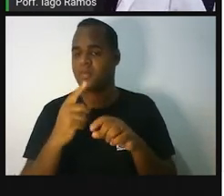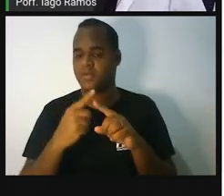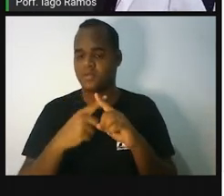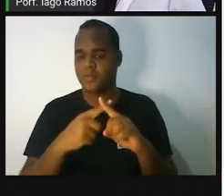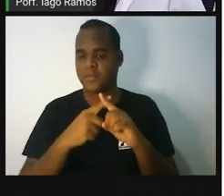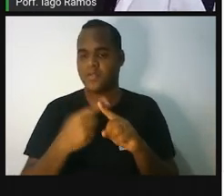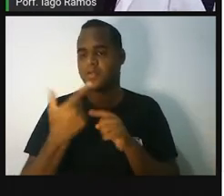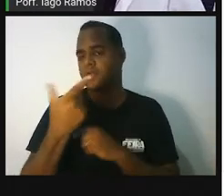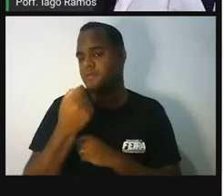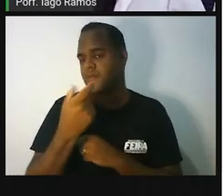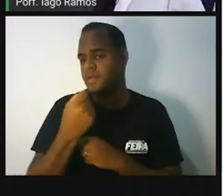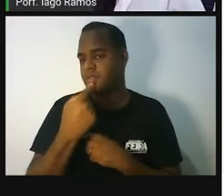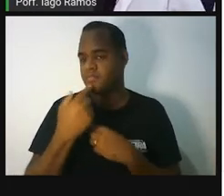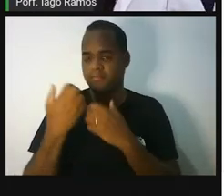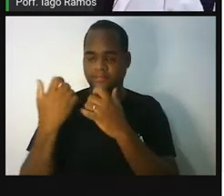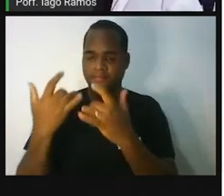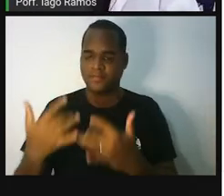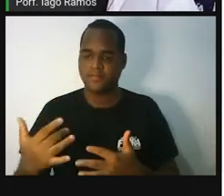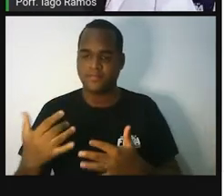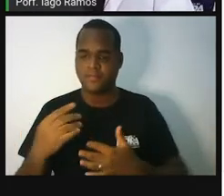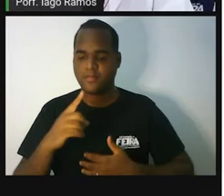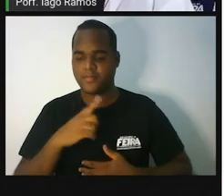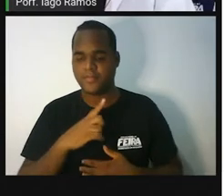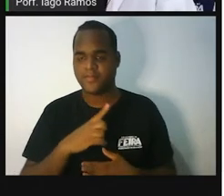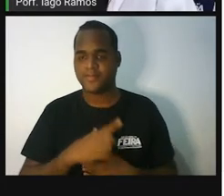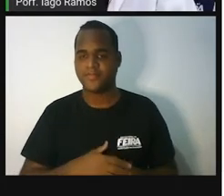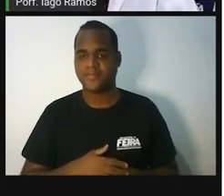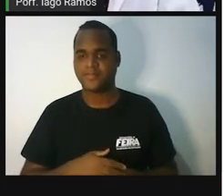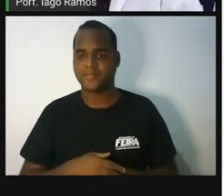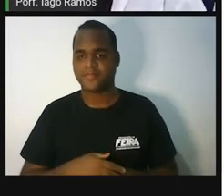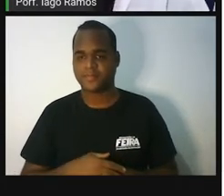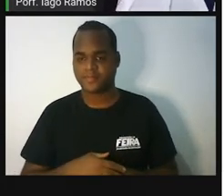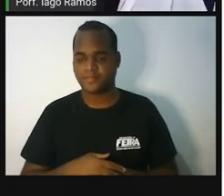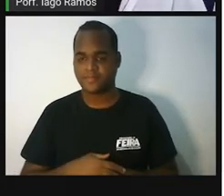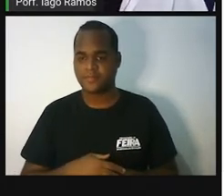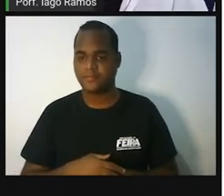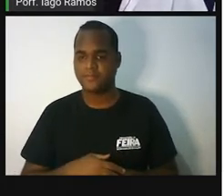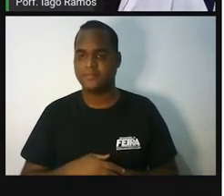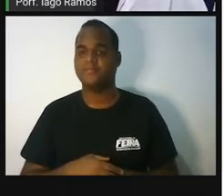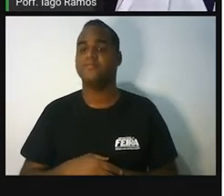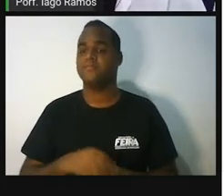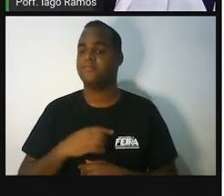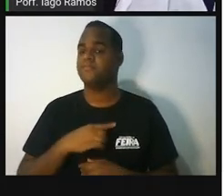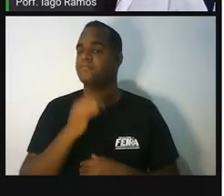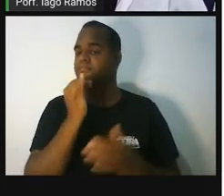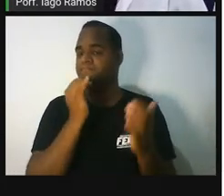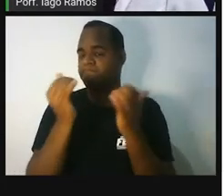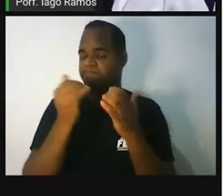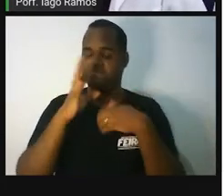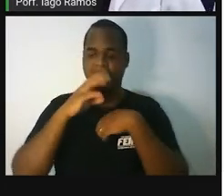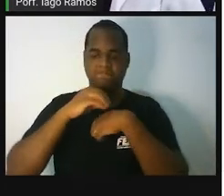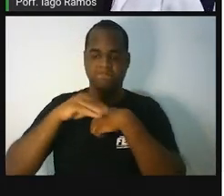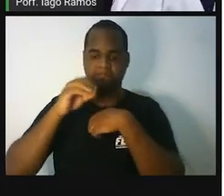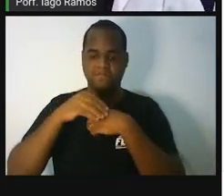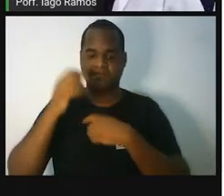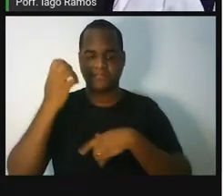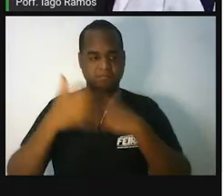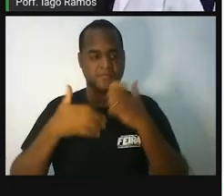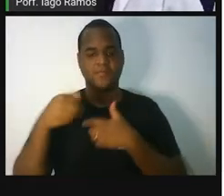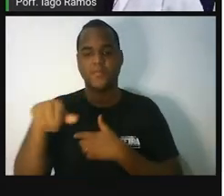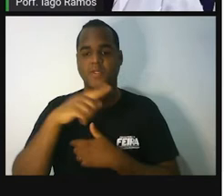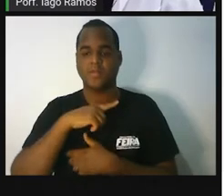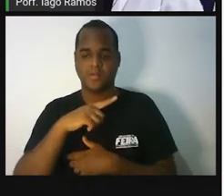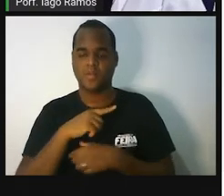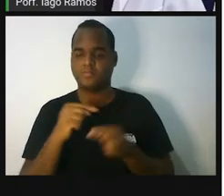tá? Então, vamos aqui. No caso aqui, do exemplo que eu estou trazendo, a gente tem